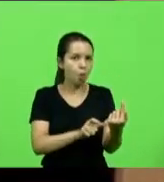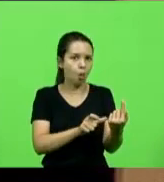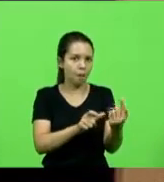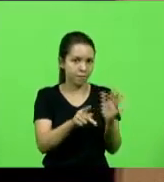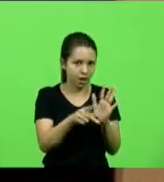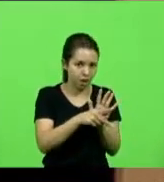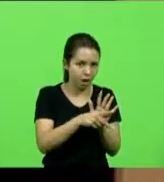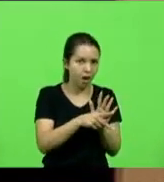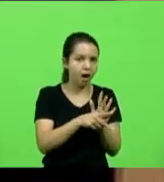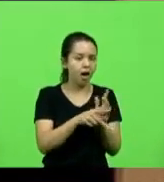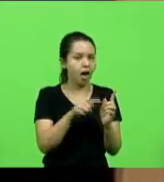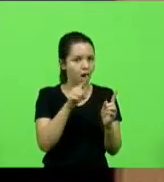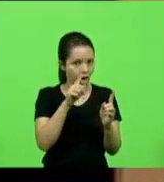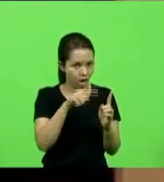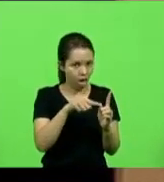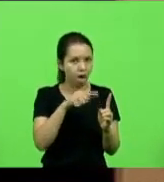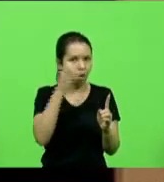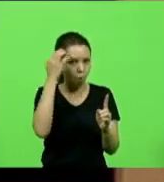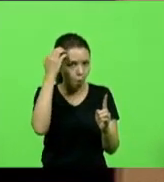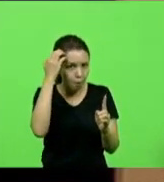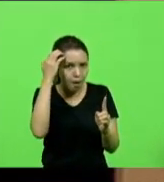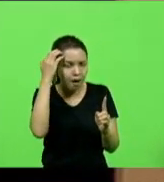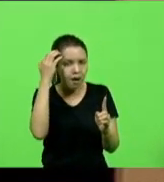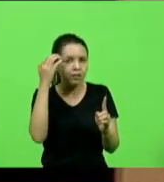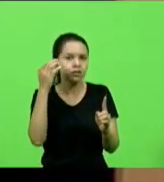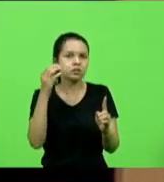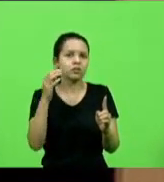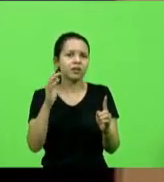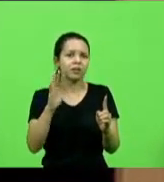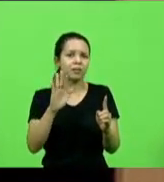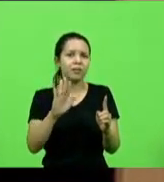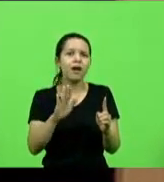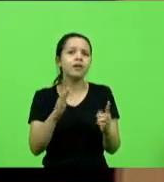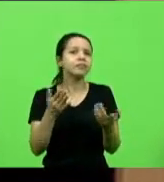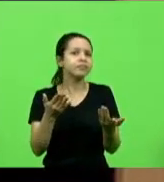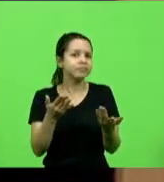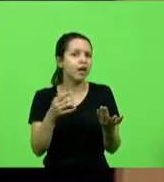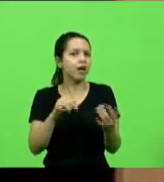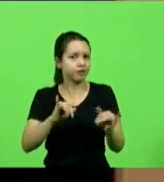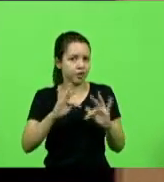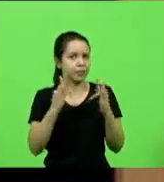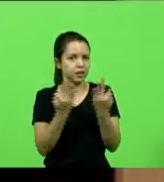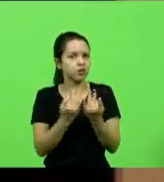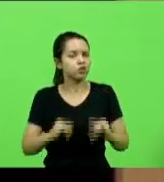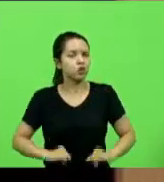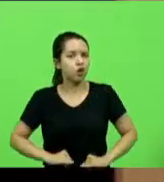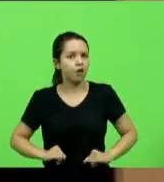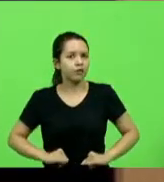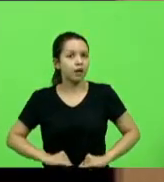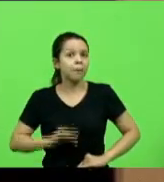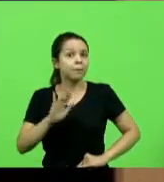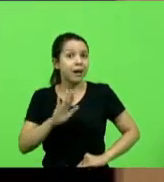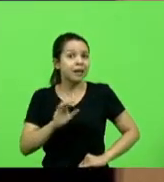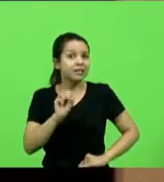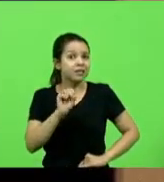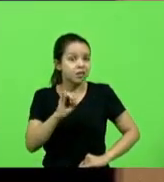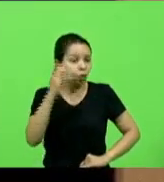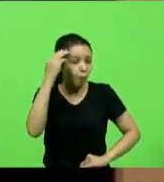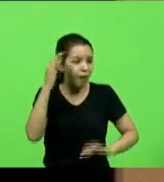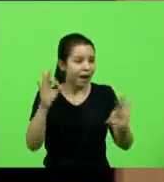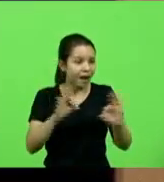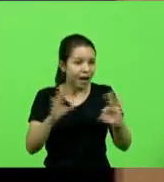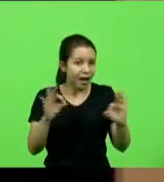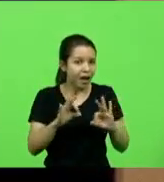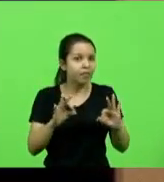já sofre. Imagina numa prisão injusta. A prisão só pode ocorrer depois da condenação.